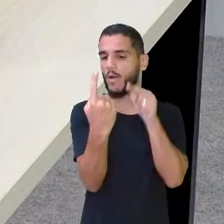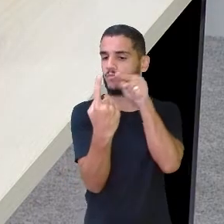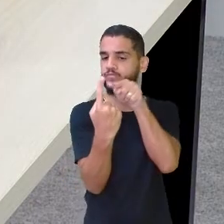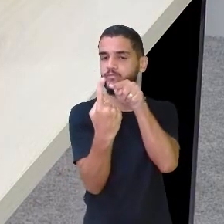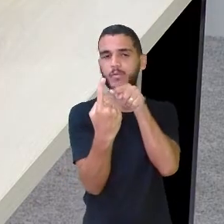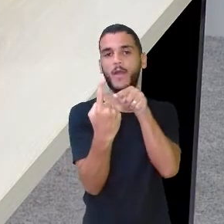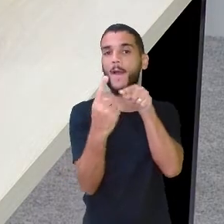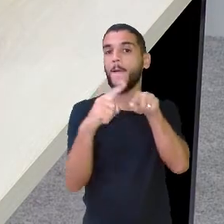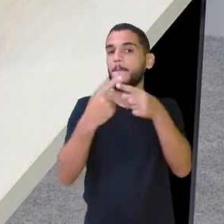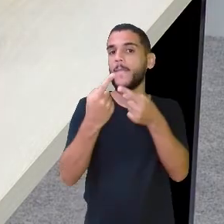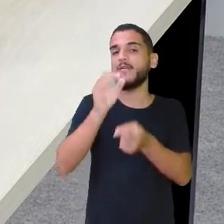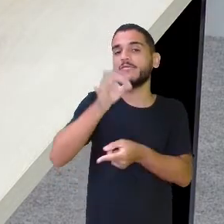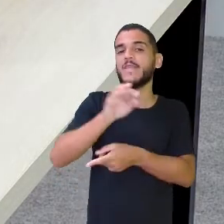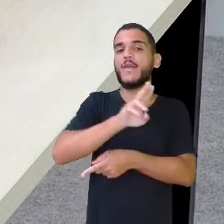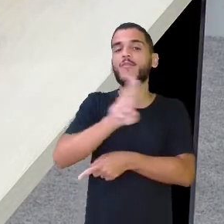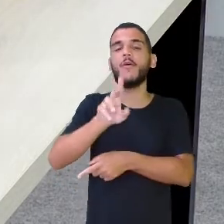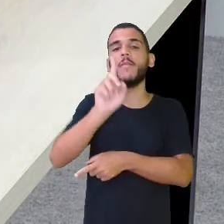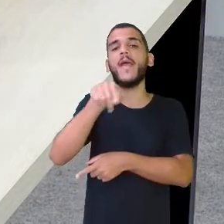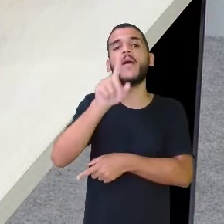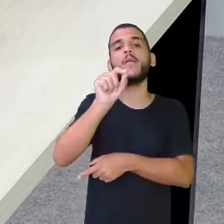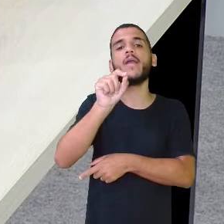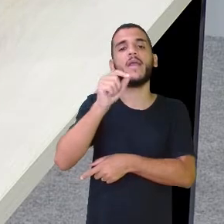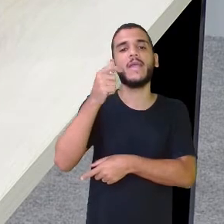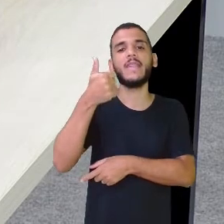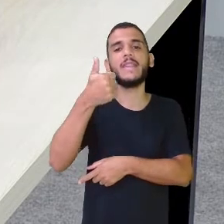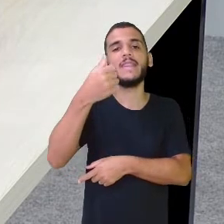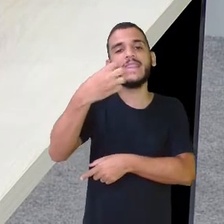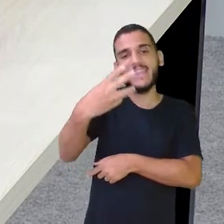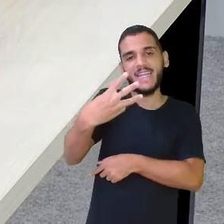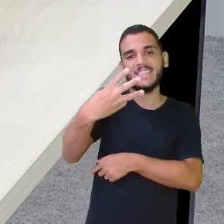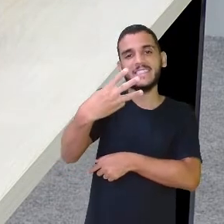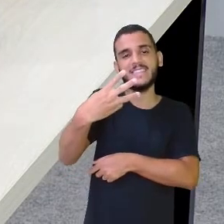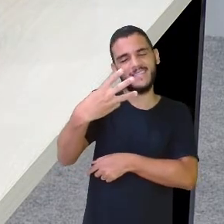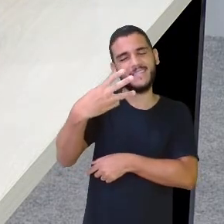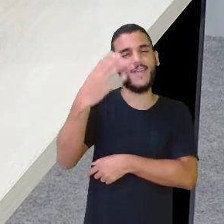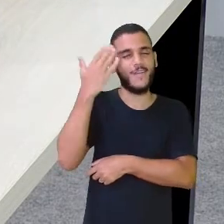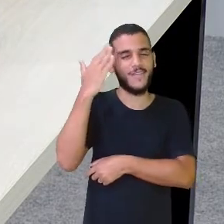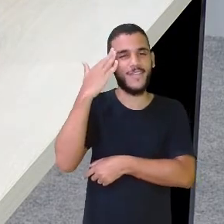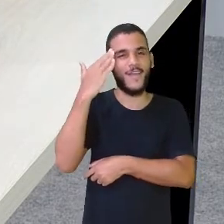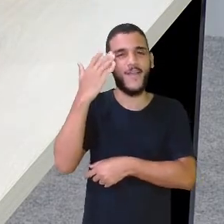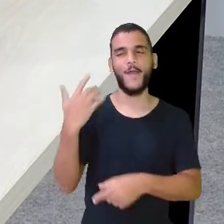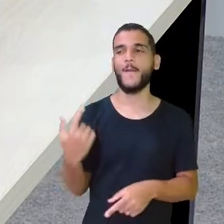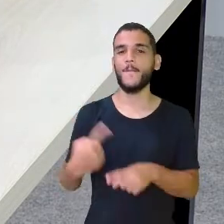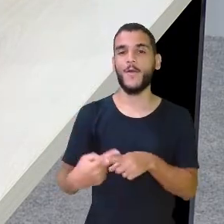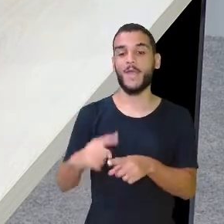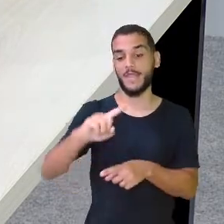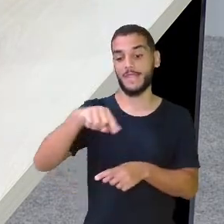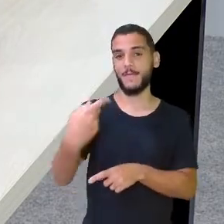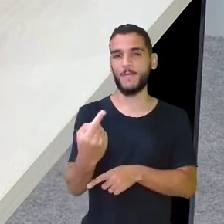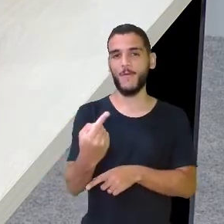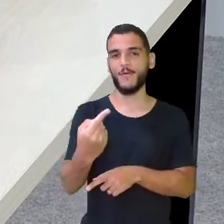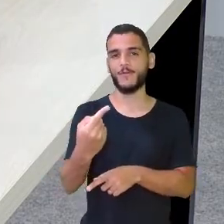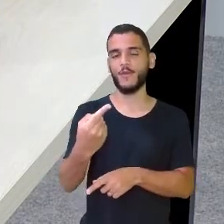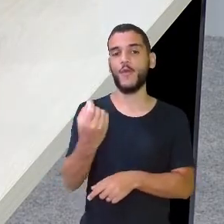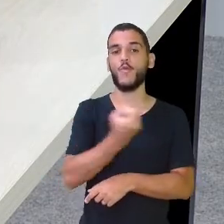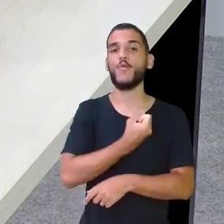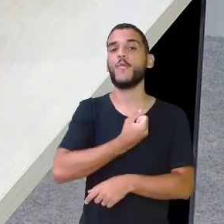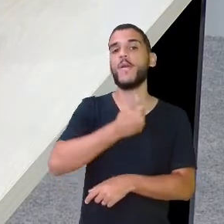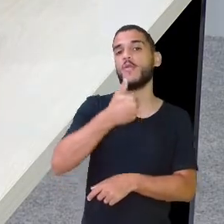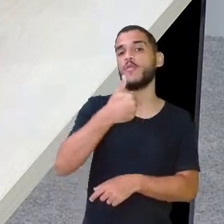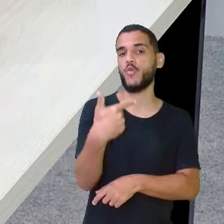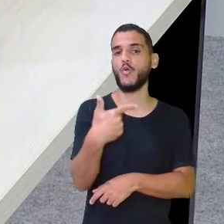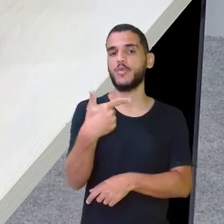13 horas. E esse relógio traz, estão vendo aqui, ó. 13 está aqui, equivalente. Porque depois do 12, 13